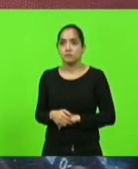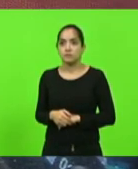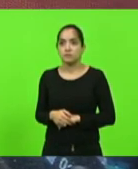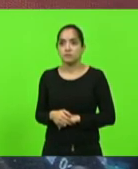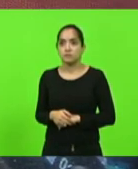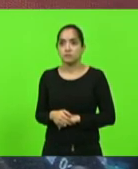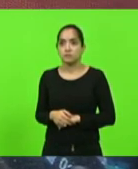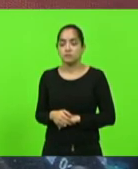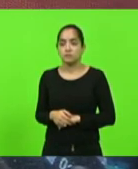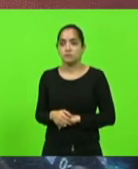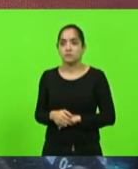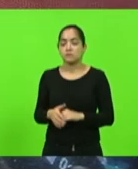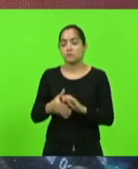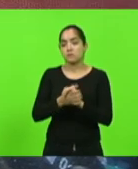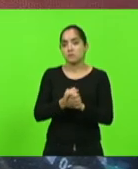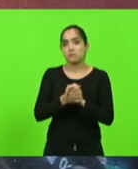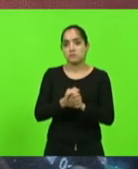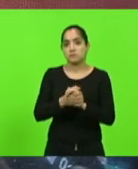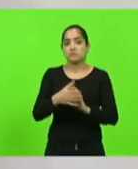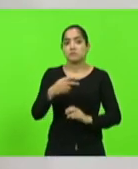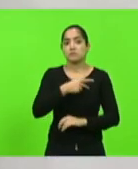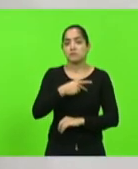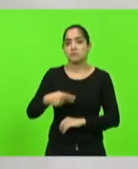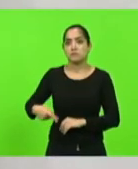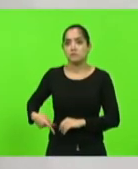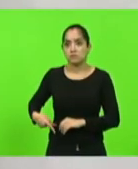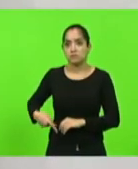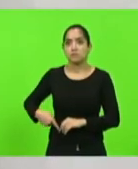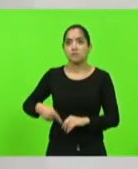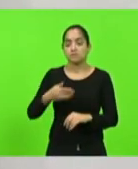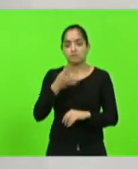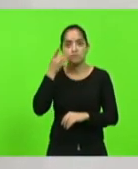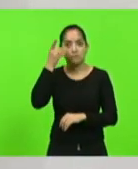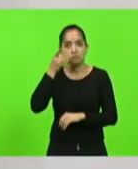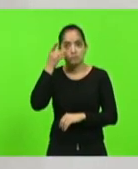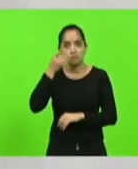Quero cumprimentá-lo, presidente, deputados, deputadas,